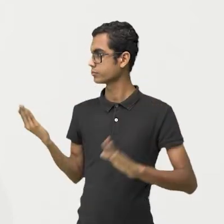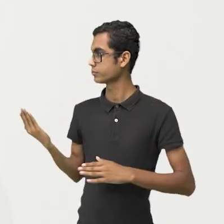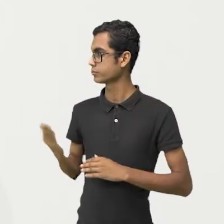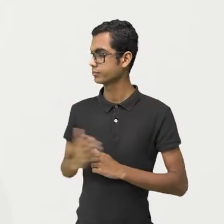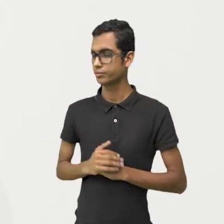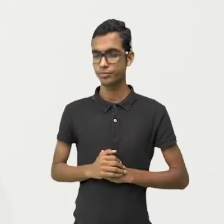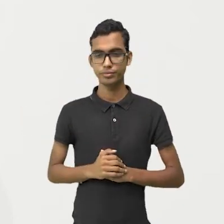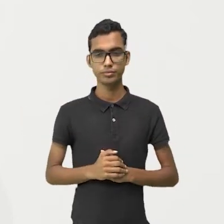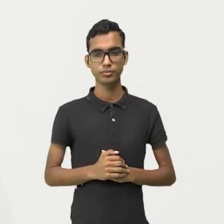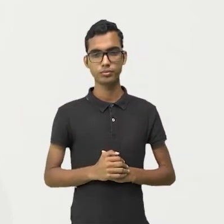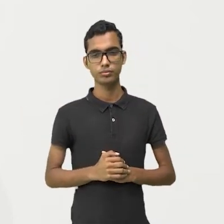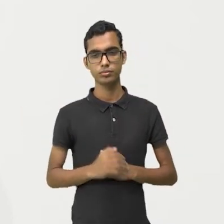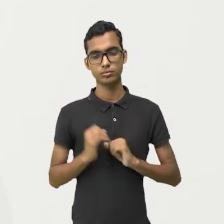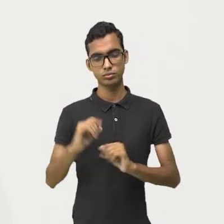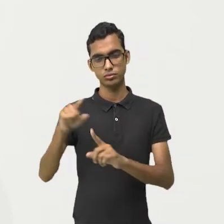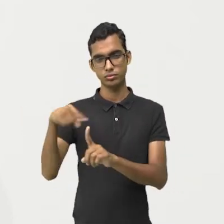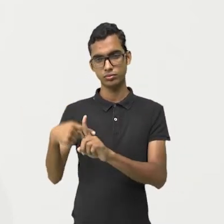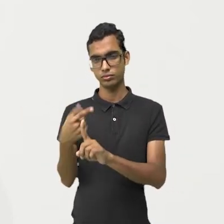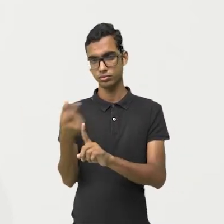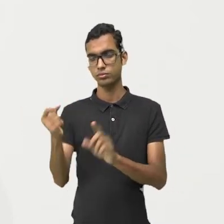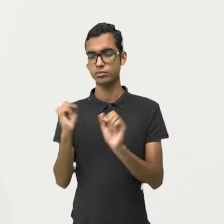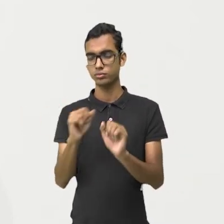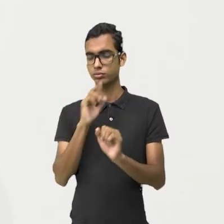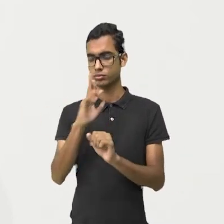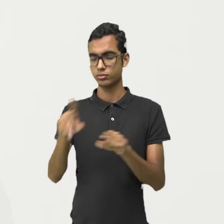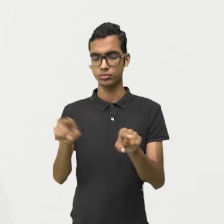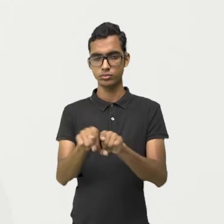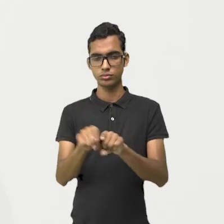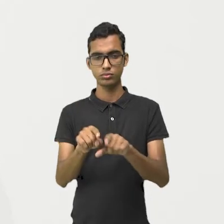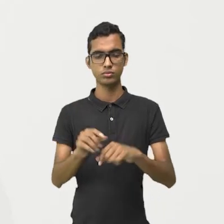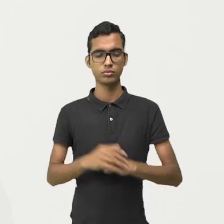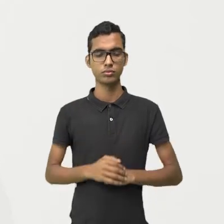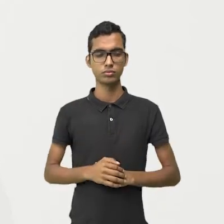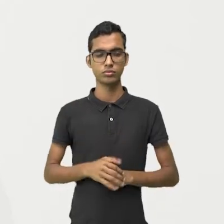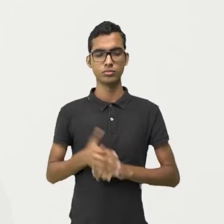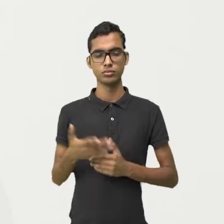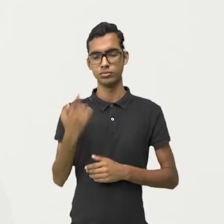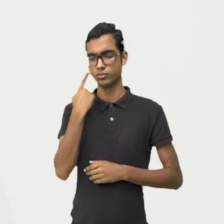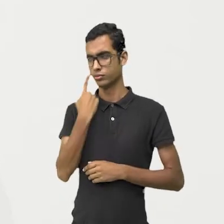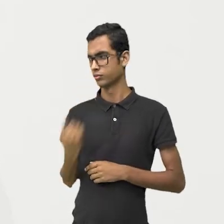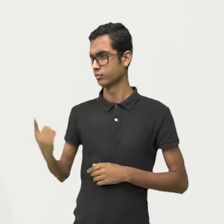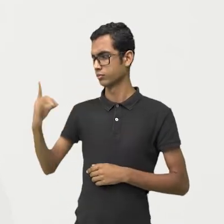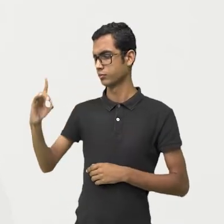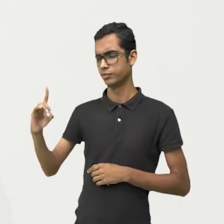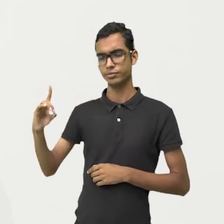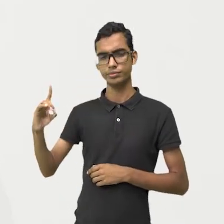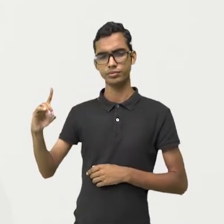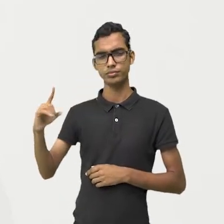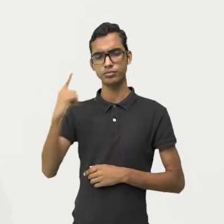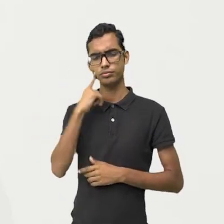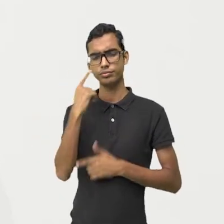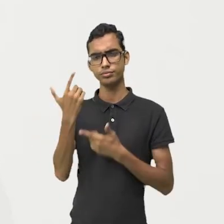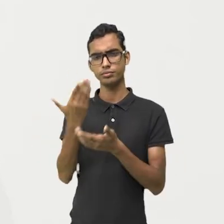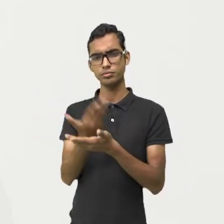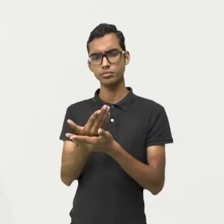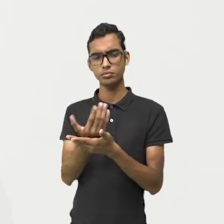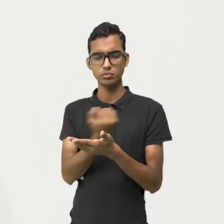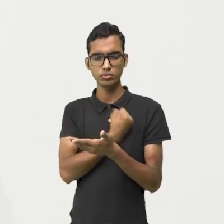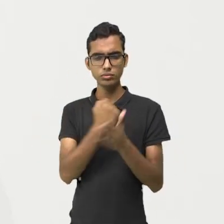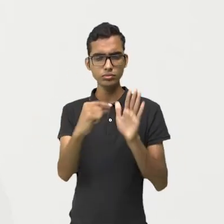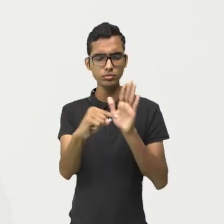Ambas estão corretas. Beleza? Agora, quando você está trabalhando com um número